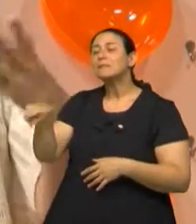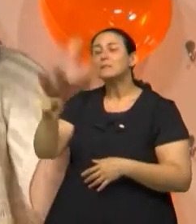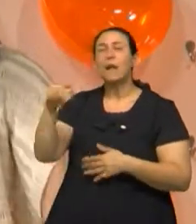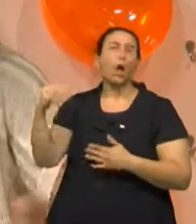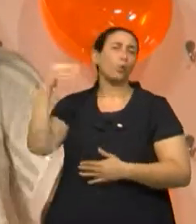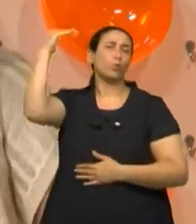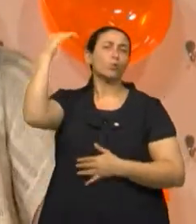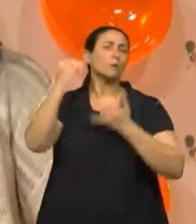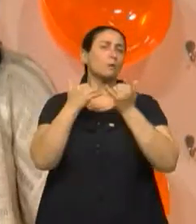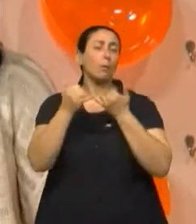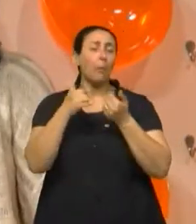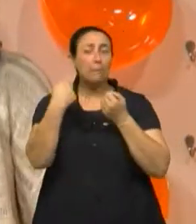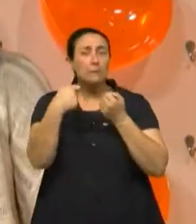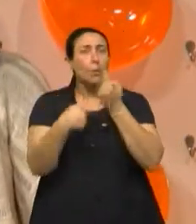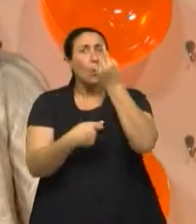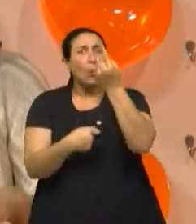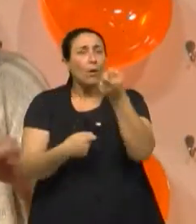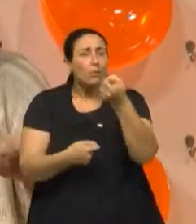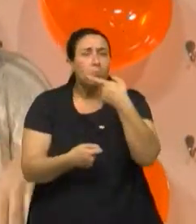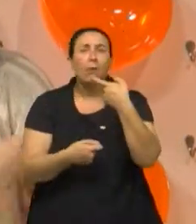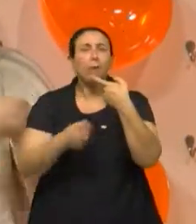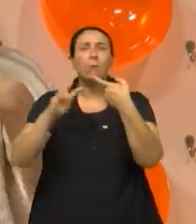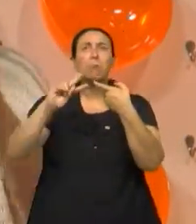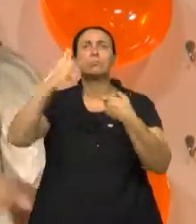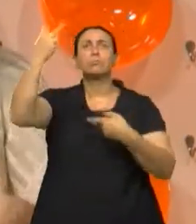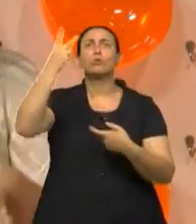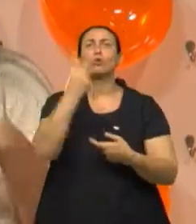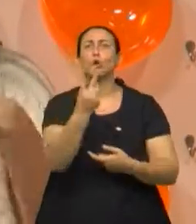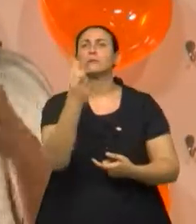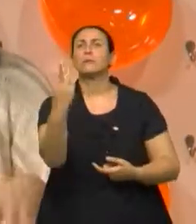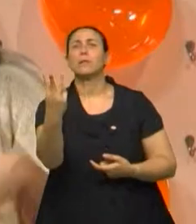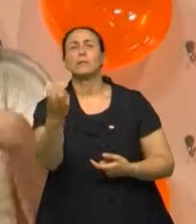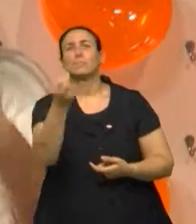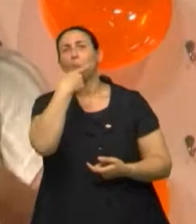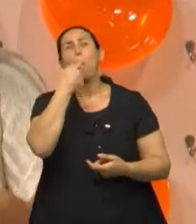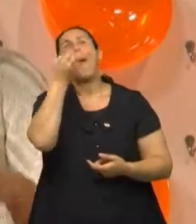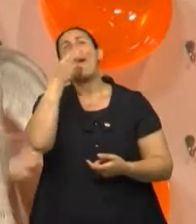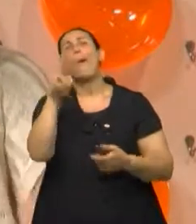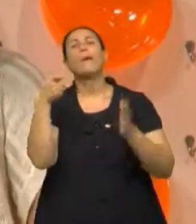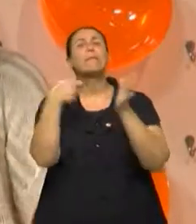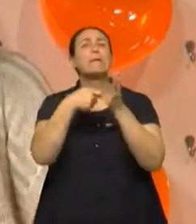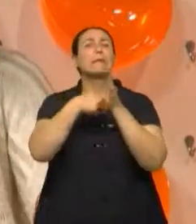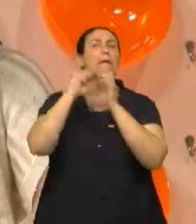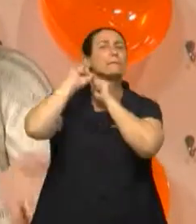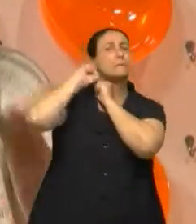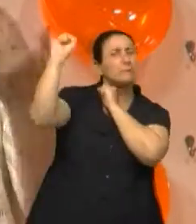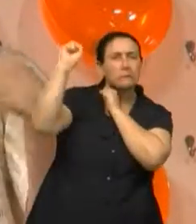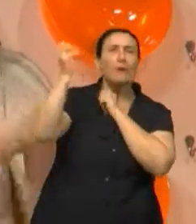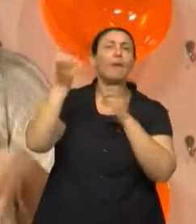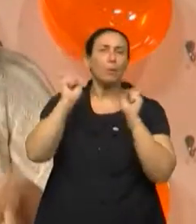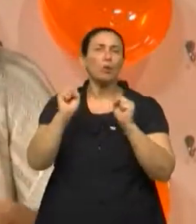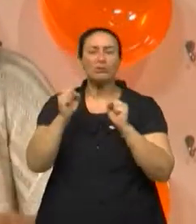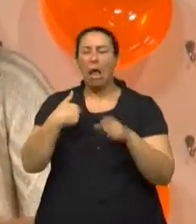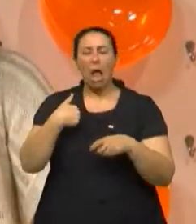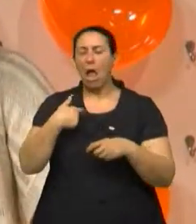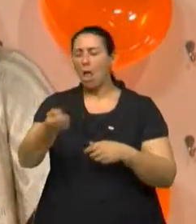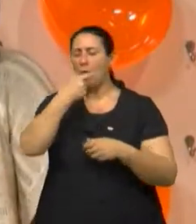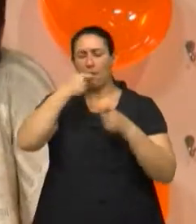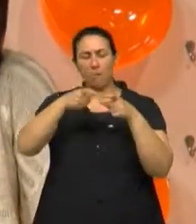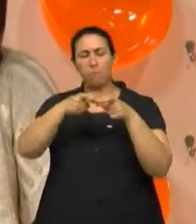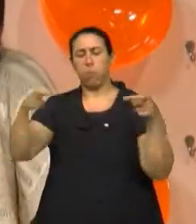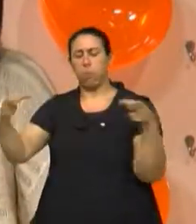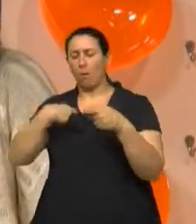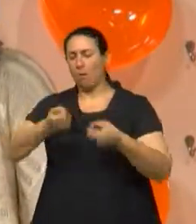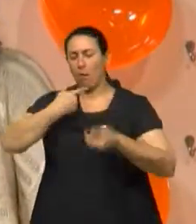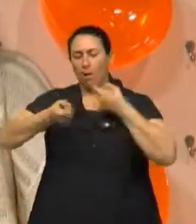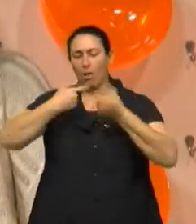né? Tomou dois, três comprimidos, seu antipertensivo a mais. Ou tentativas de suicídio, questões psiquiátricas que a pessoa ingere propositalmente uma grande